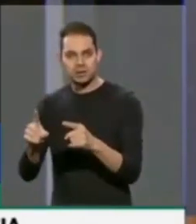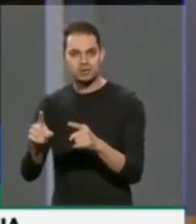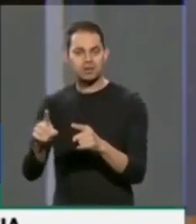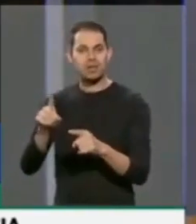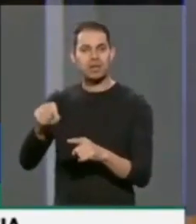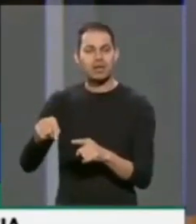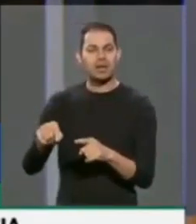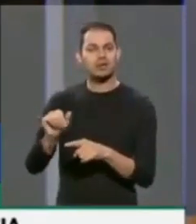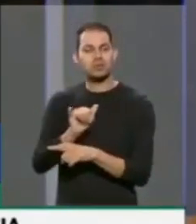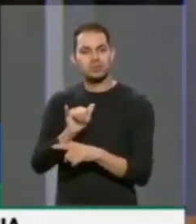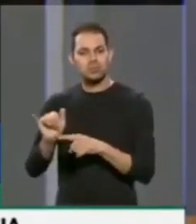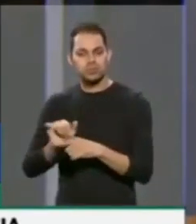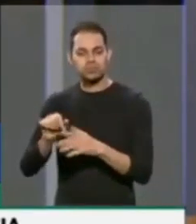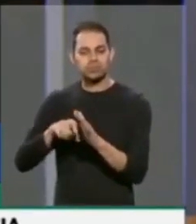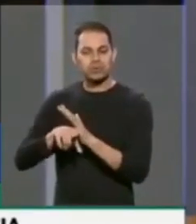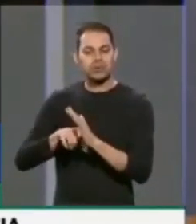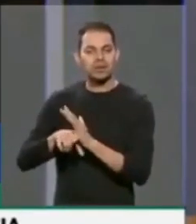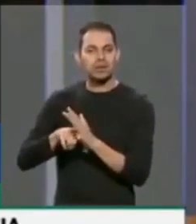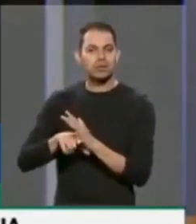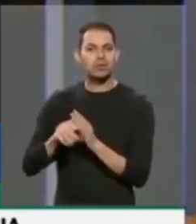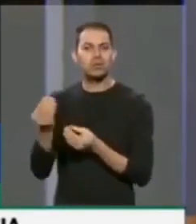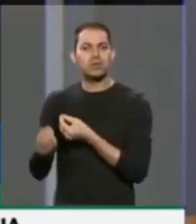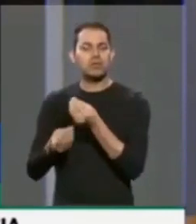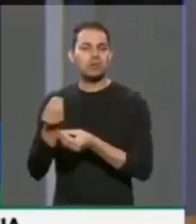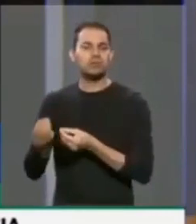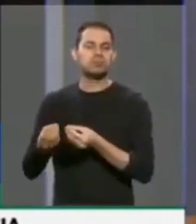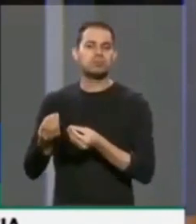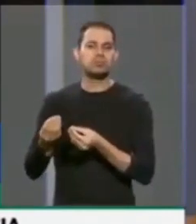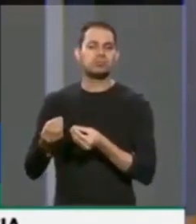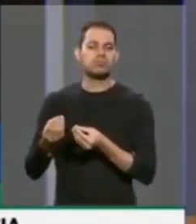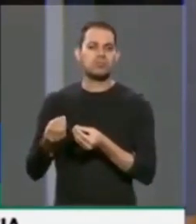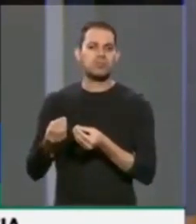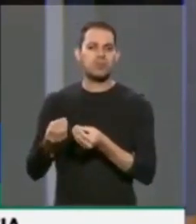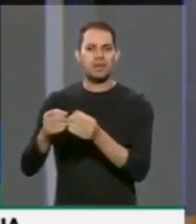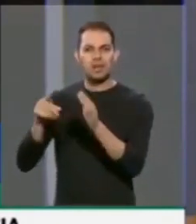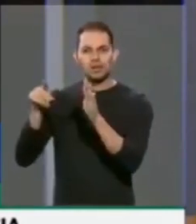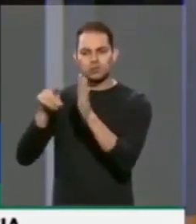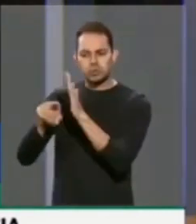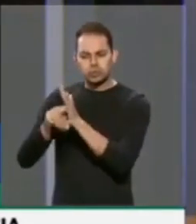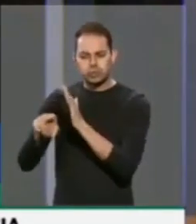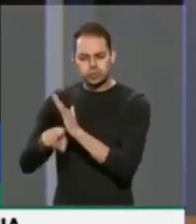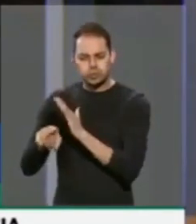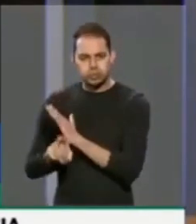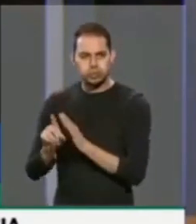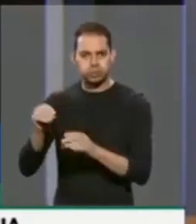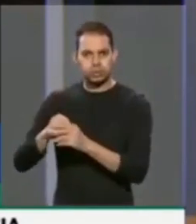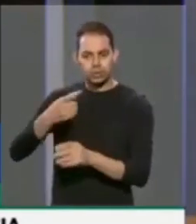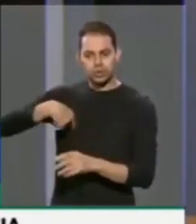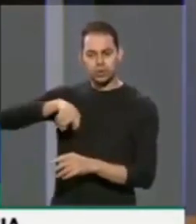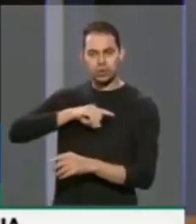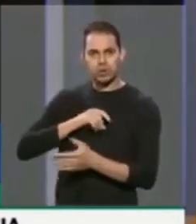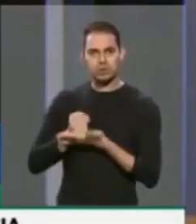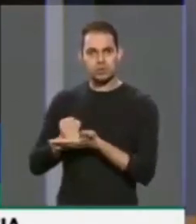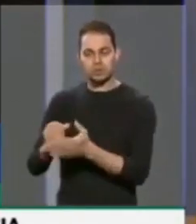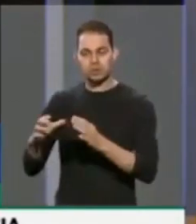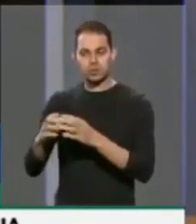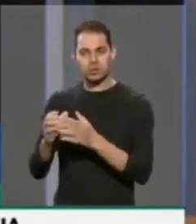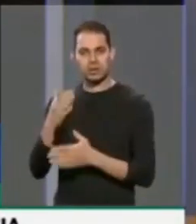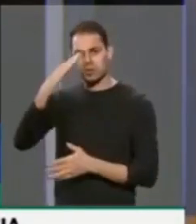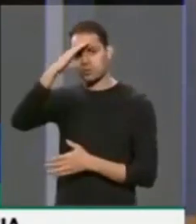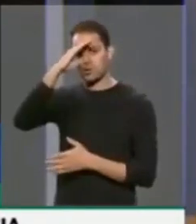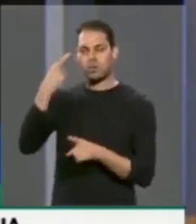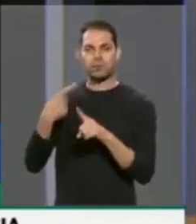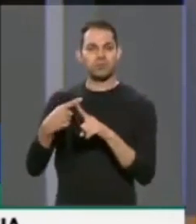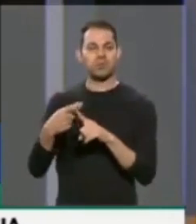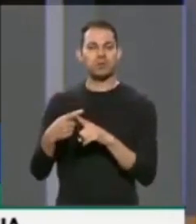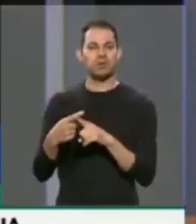um inquérito que não tinha tanto questionamento por parte de nós, bolsonaristas, porque ele